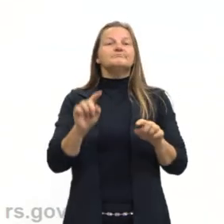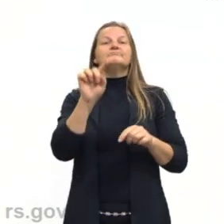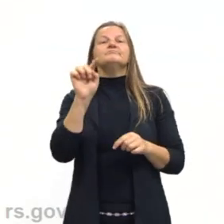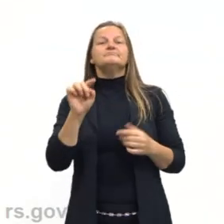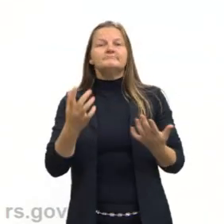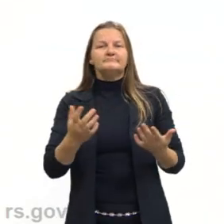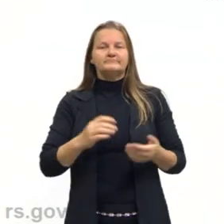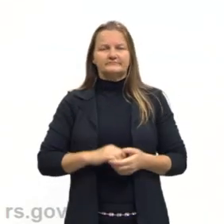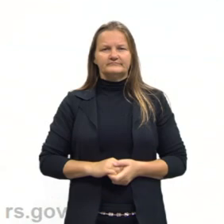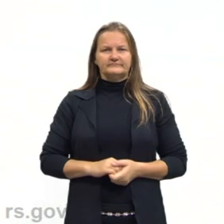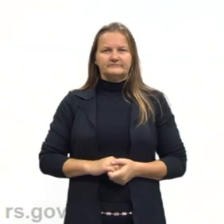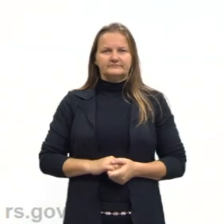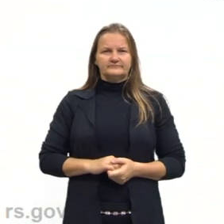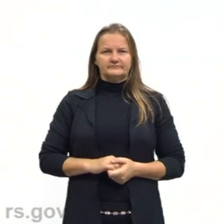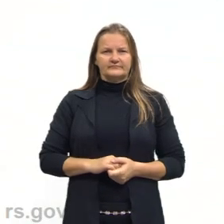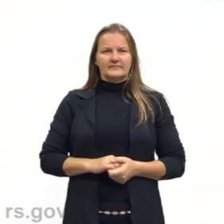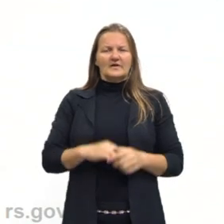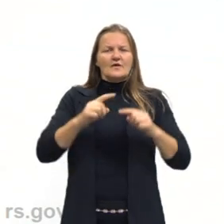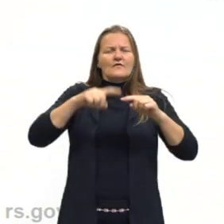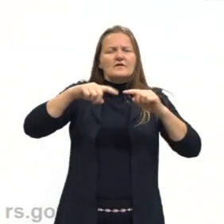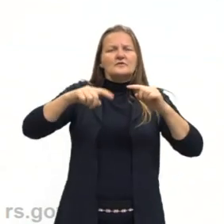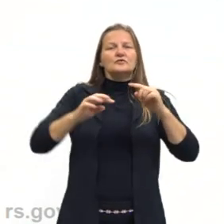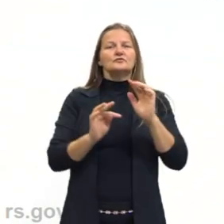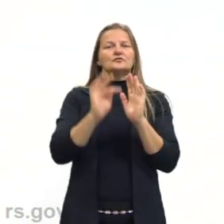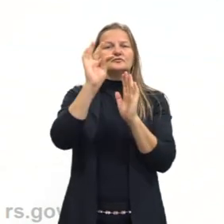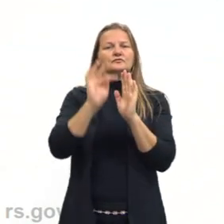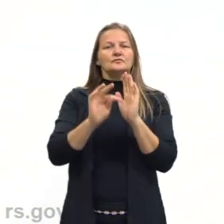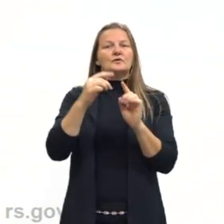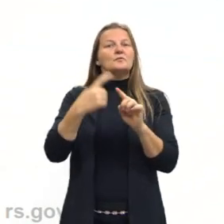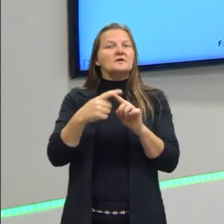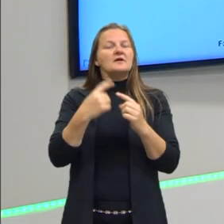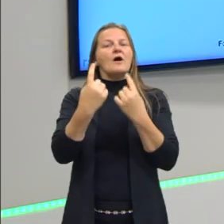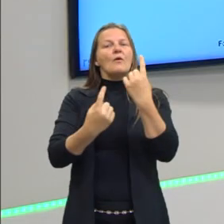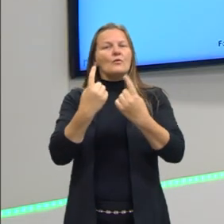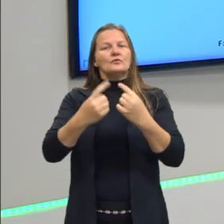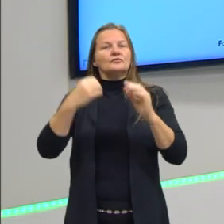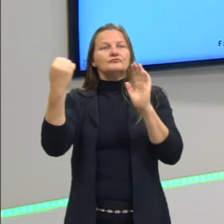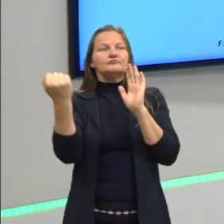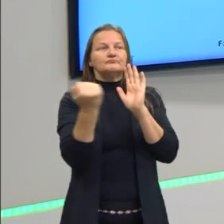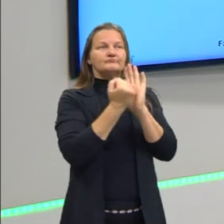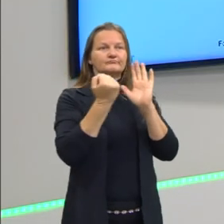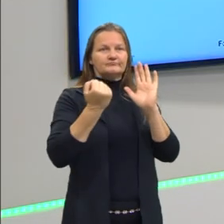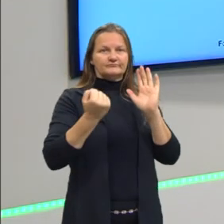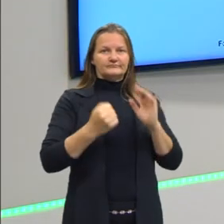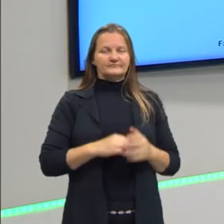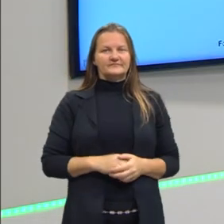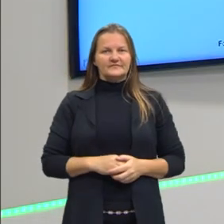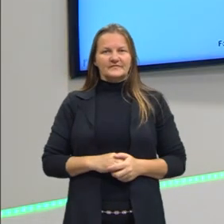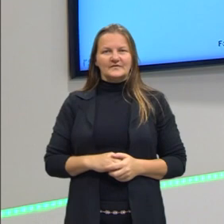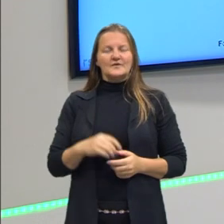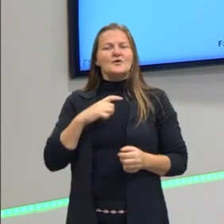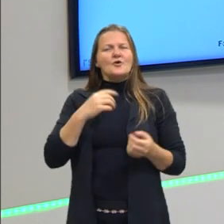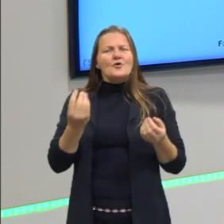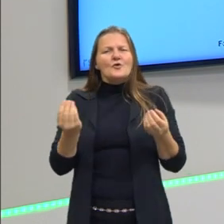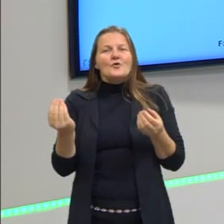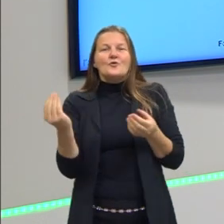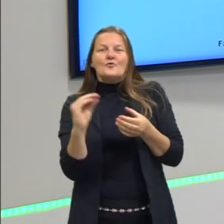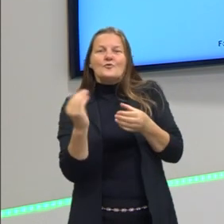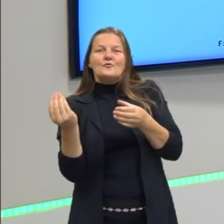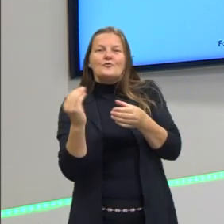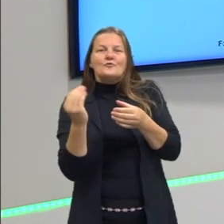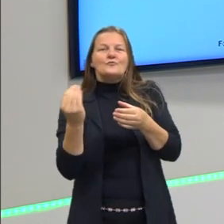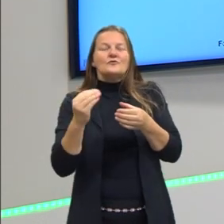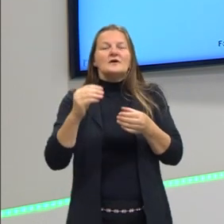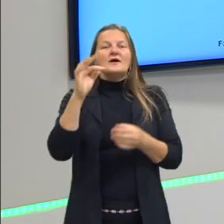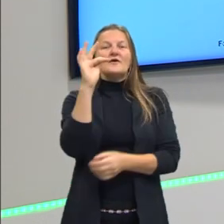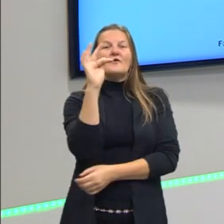quando acontecem essas grandes variações de temperatura? Porque tem alguns efeitos que a gente consegue adicionando ou não